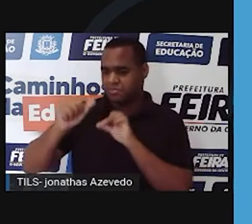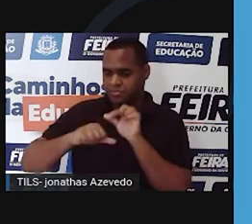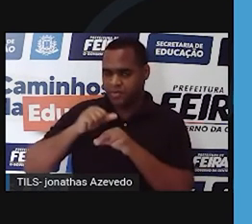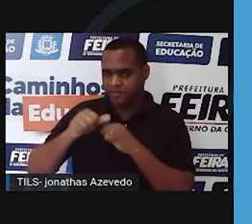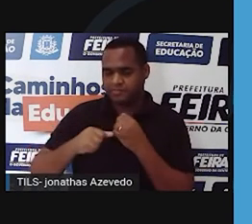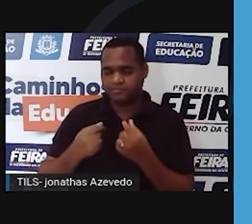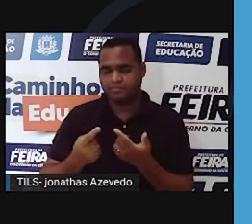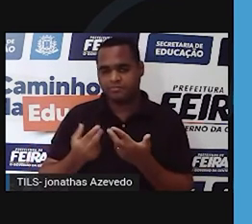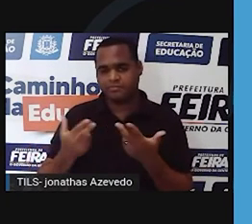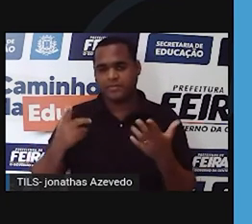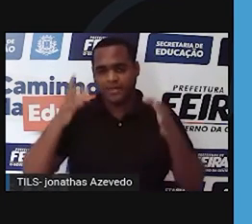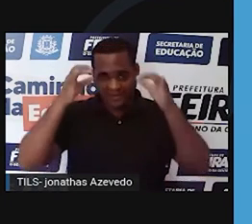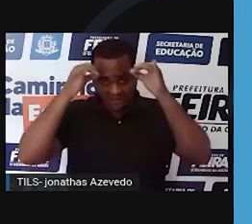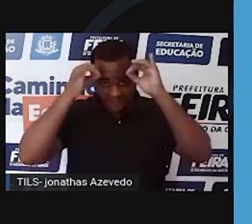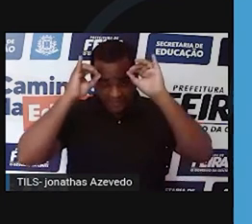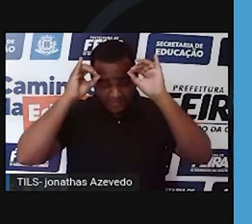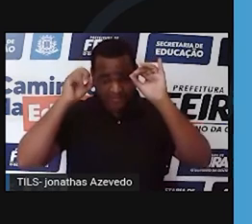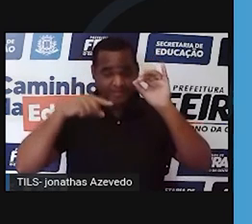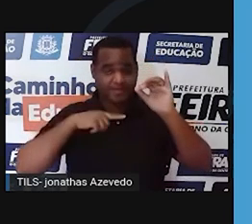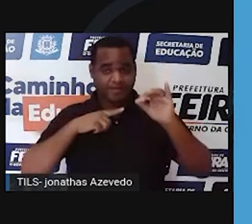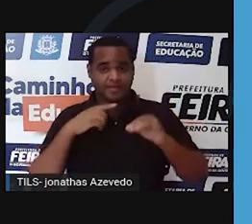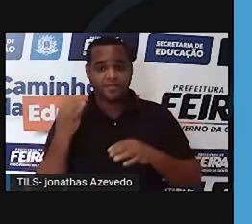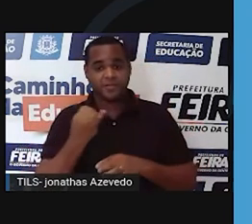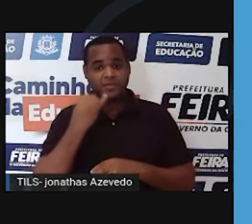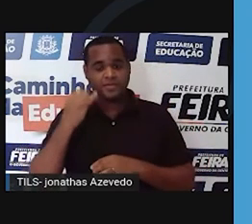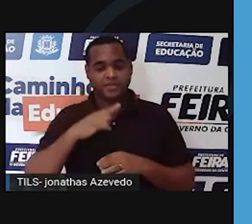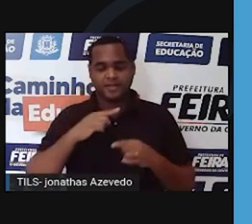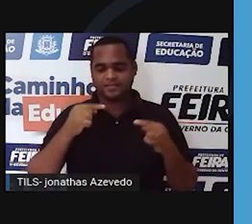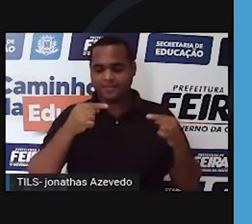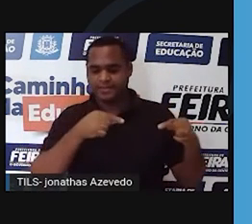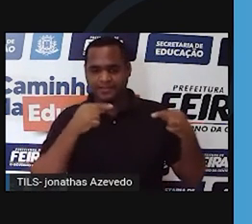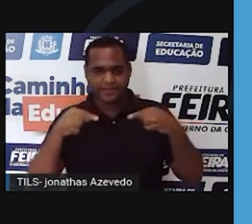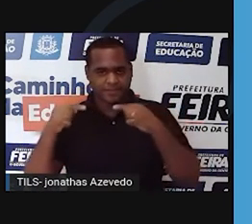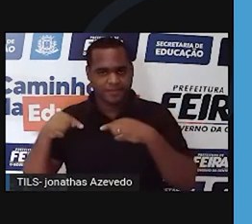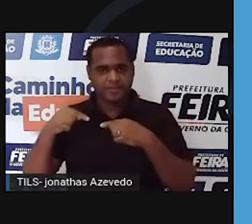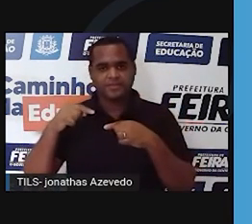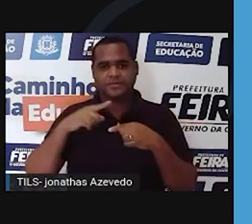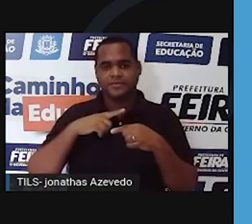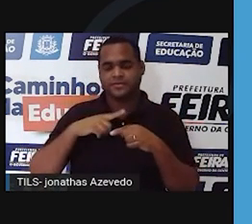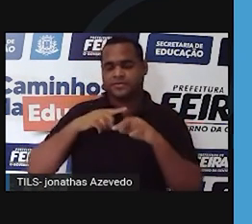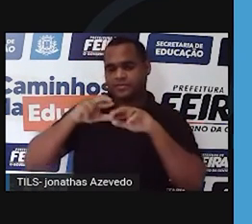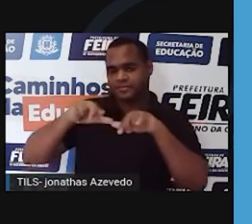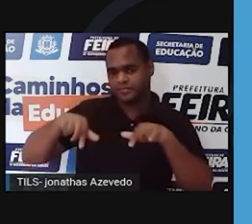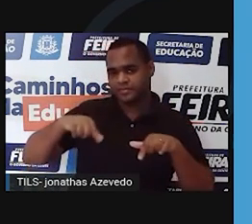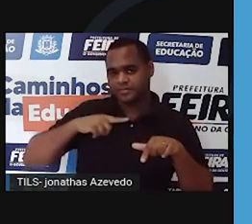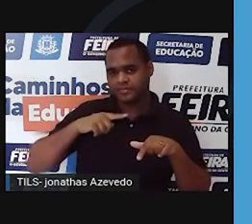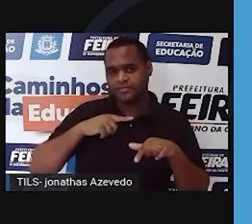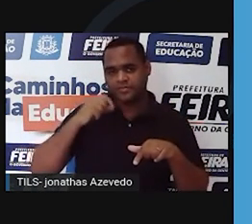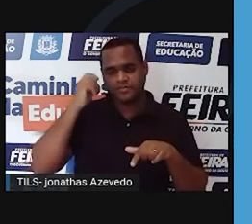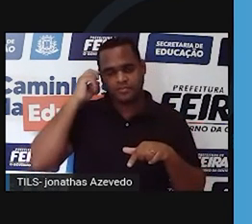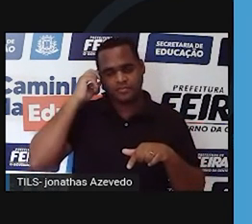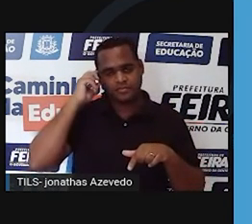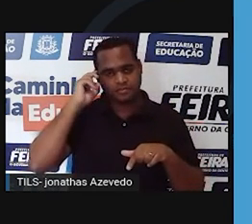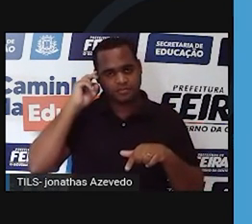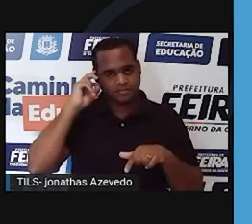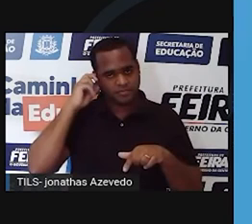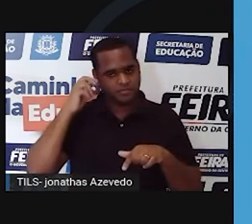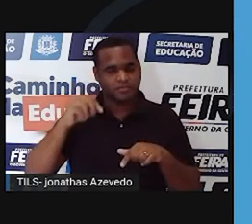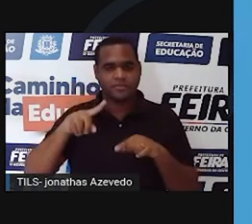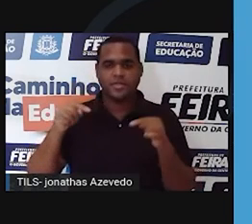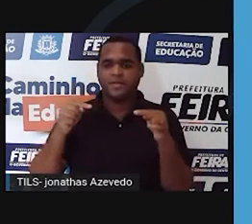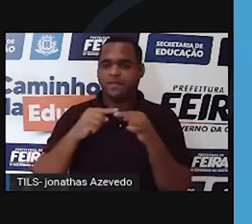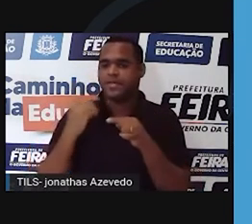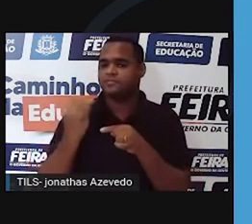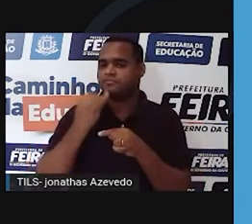a pecuária extensiva foi perdendo competitividade e muitos produtores viram no ecoturismo uma maneira de